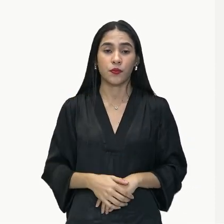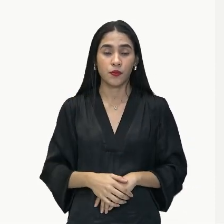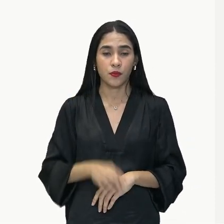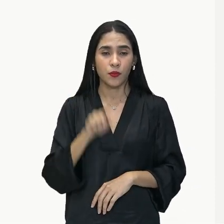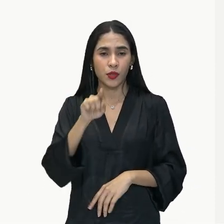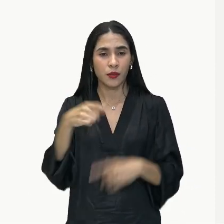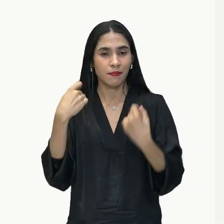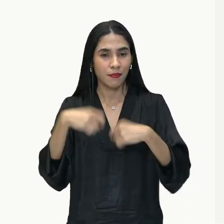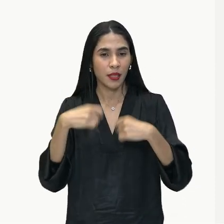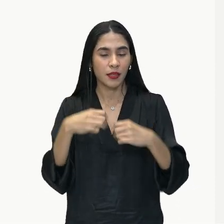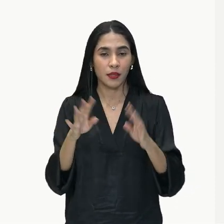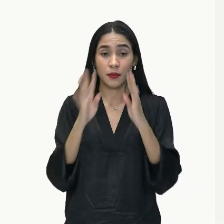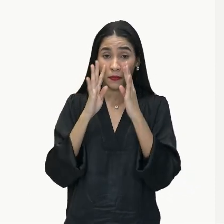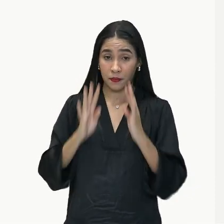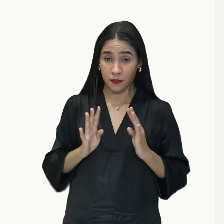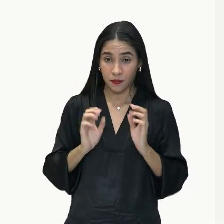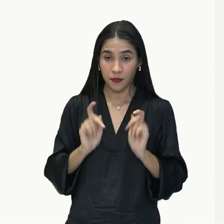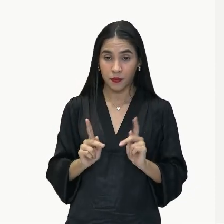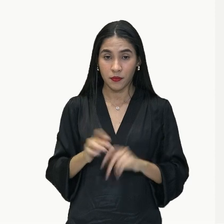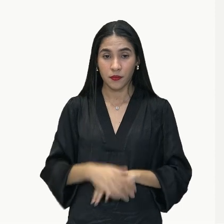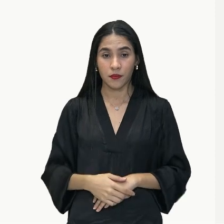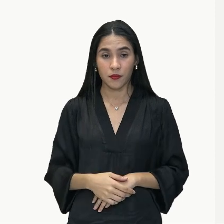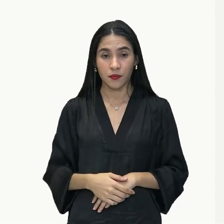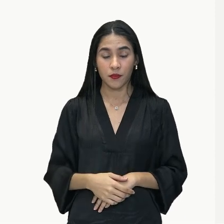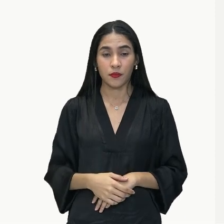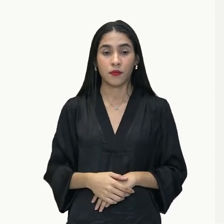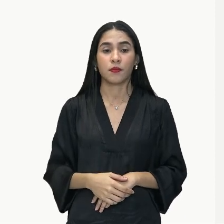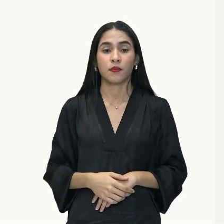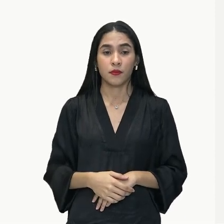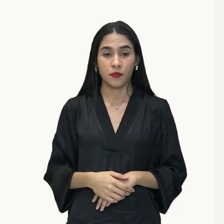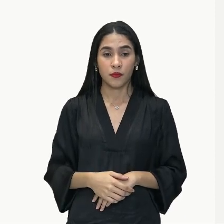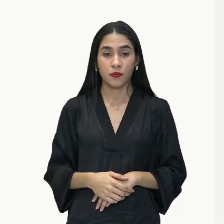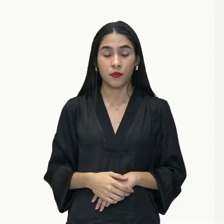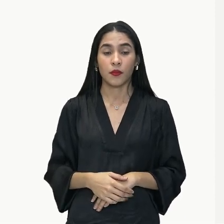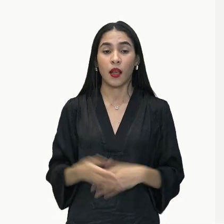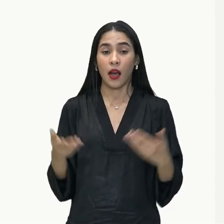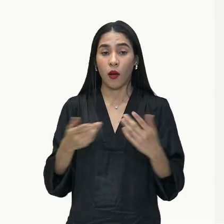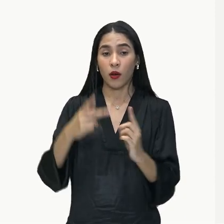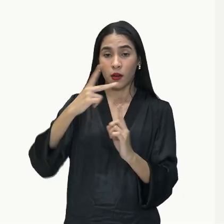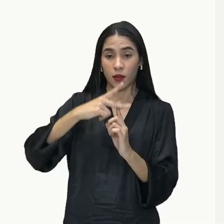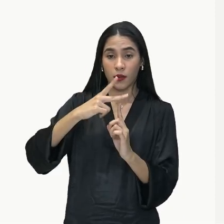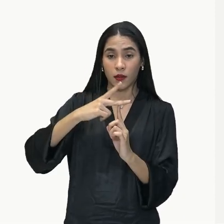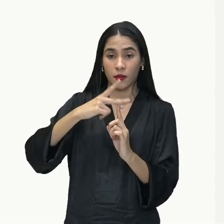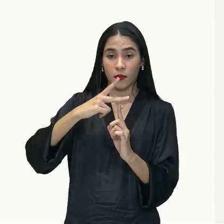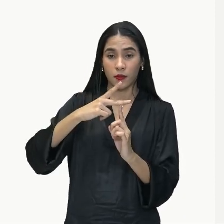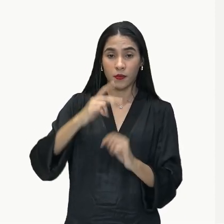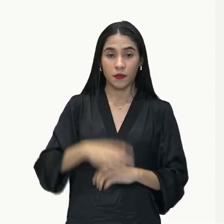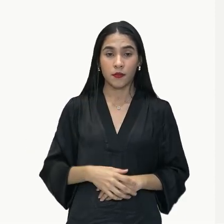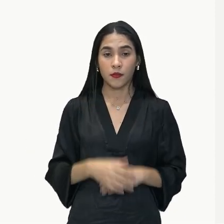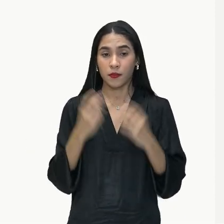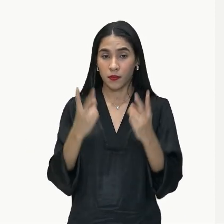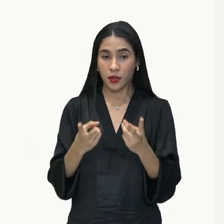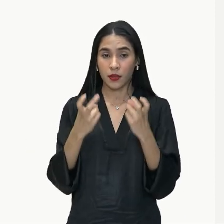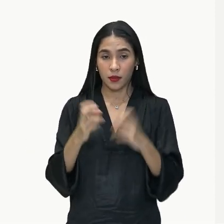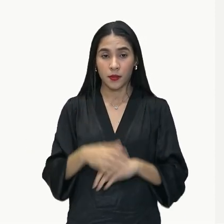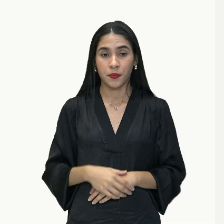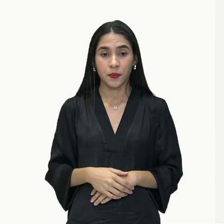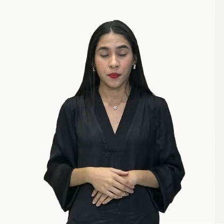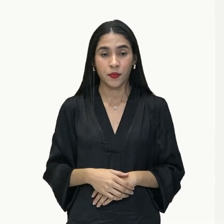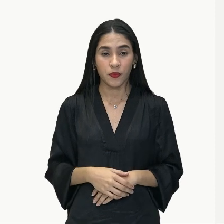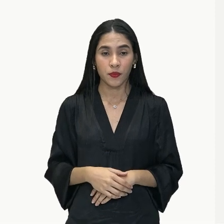tem que ficar atento a isso. Vamos agora para as predicativas. Vamos lá. Observem aqui, gente.